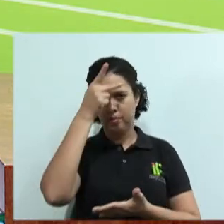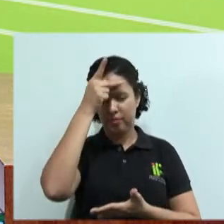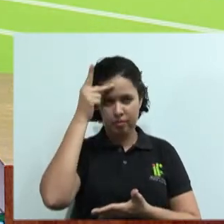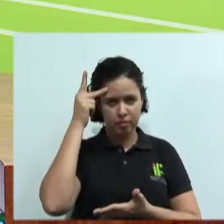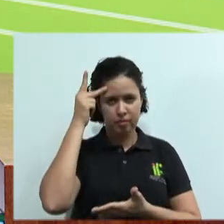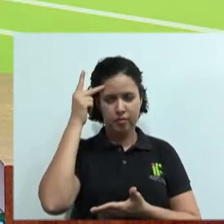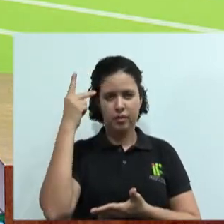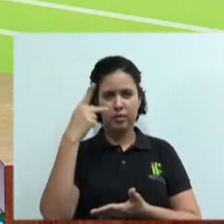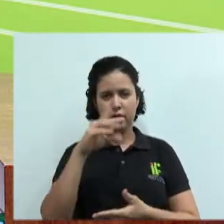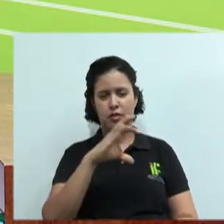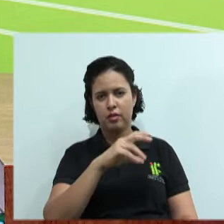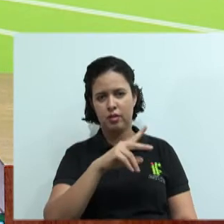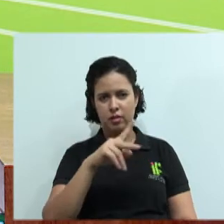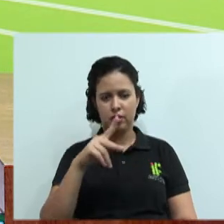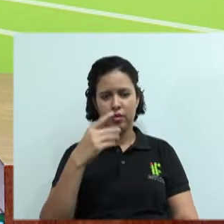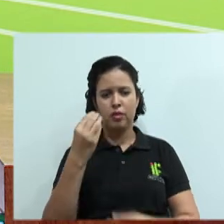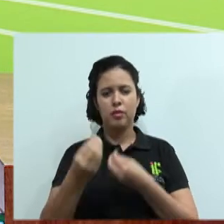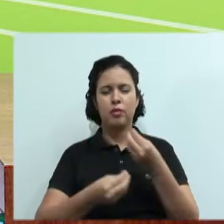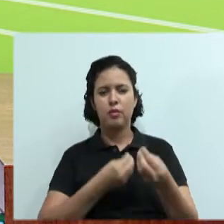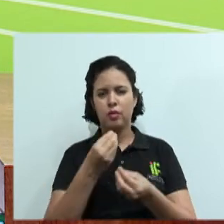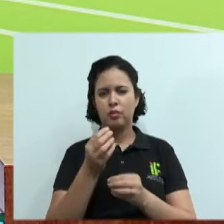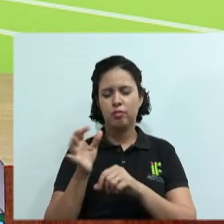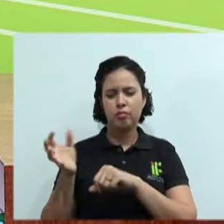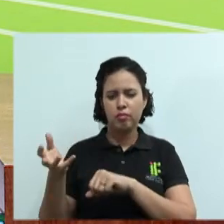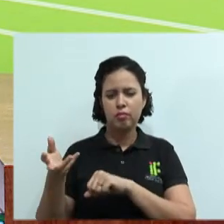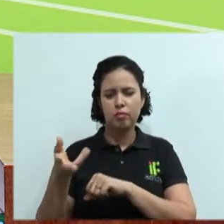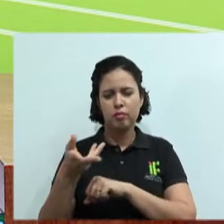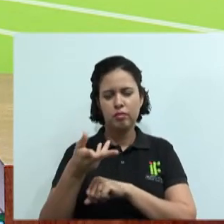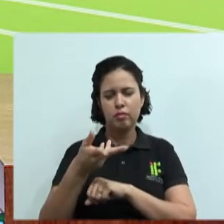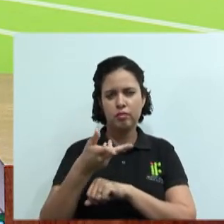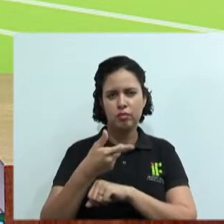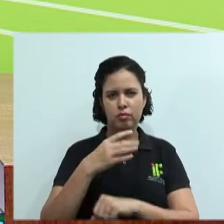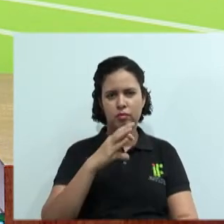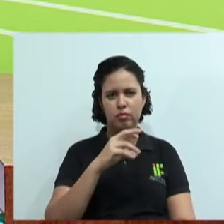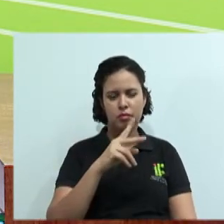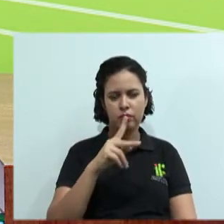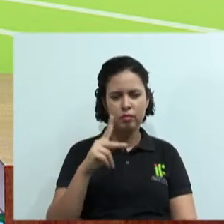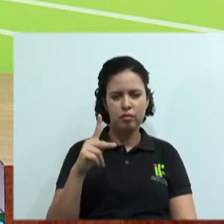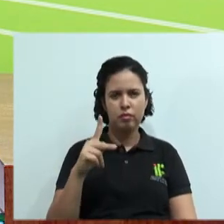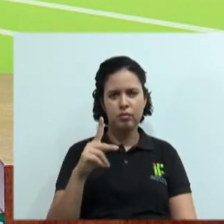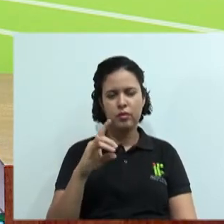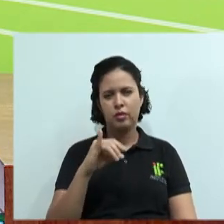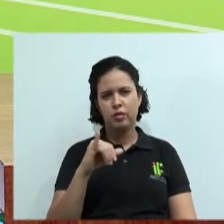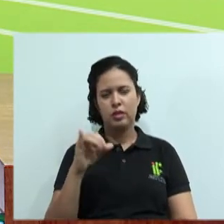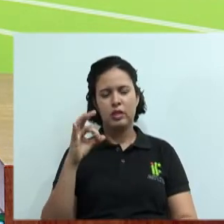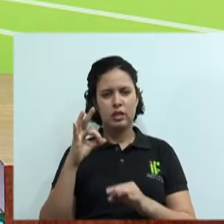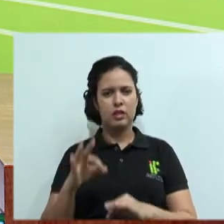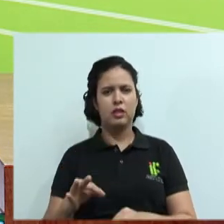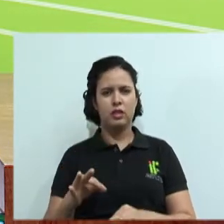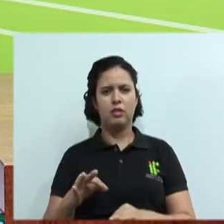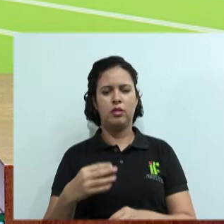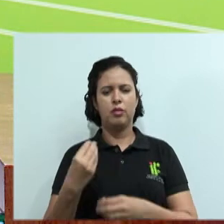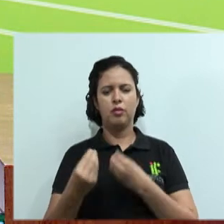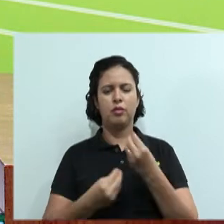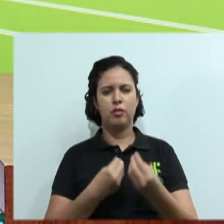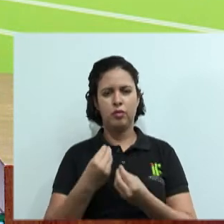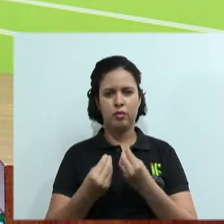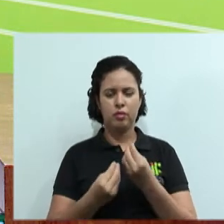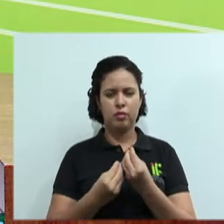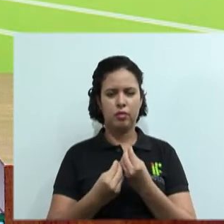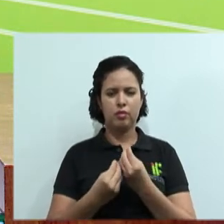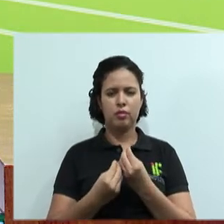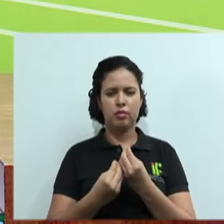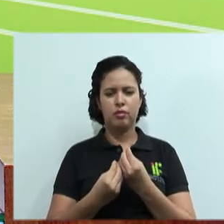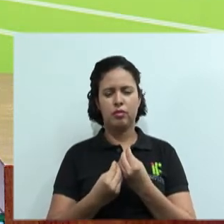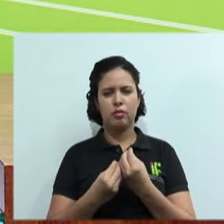parte da sua cooperativa. Como você vai convencê-las de que a cooperativa vai dar certo? Como você vai convencê-las